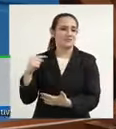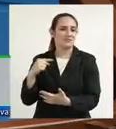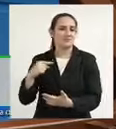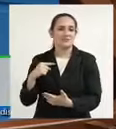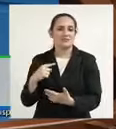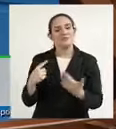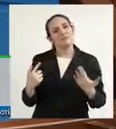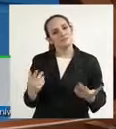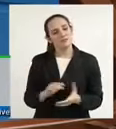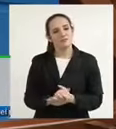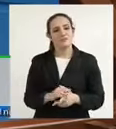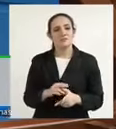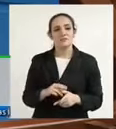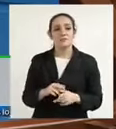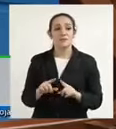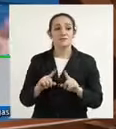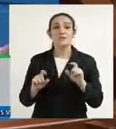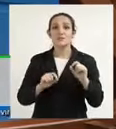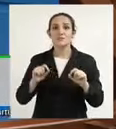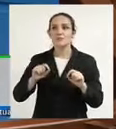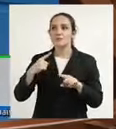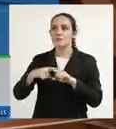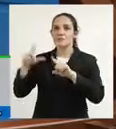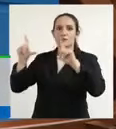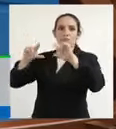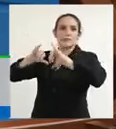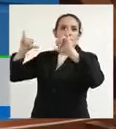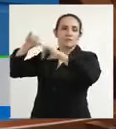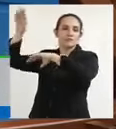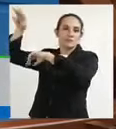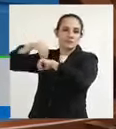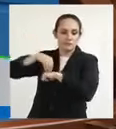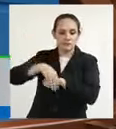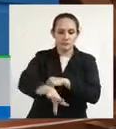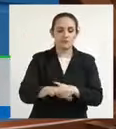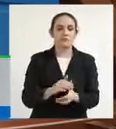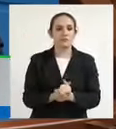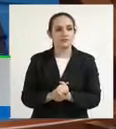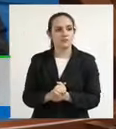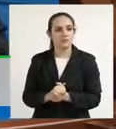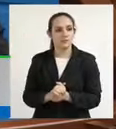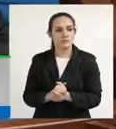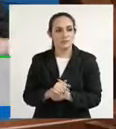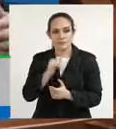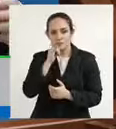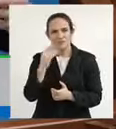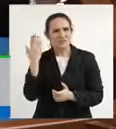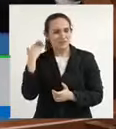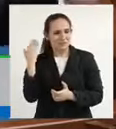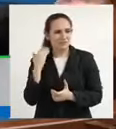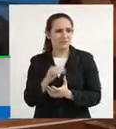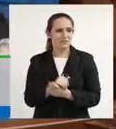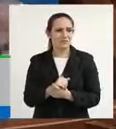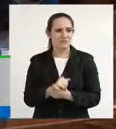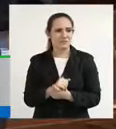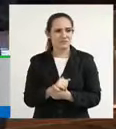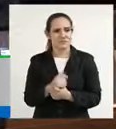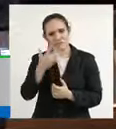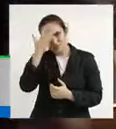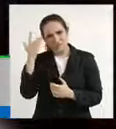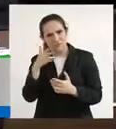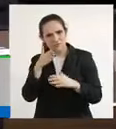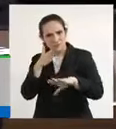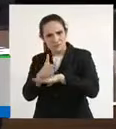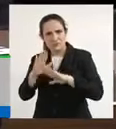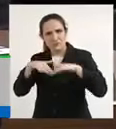E aí, obviamente, que isso veio de fora. Quando se via falar no Brasil que um cidadão invadia uma igreja e começava a metralhar as pessoas ou